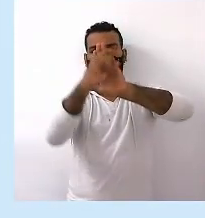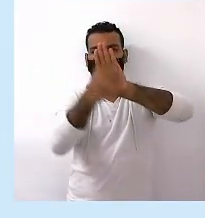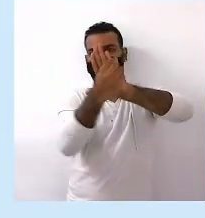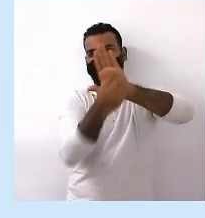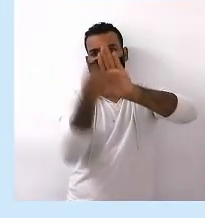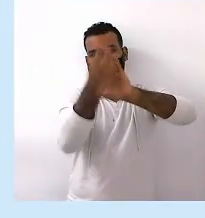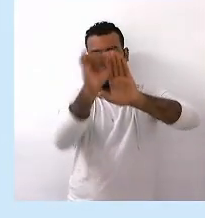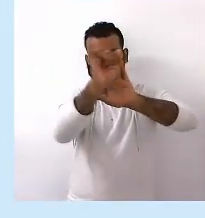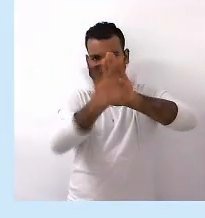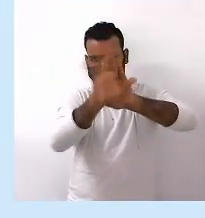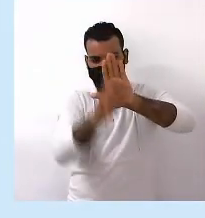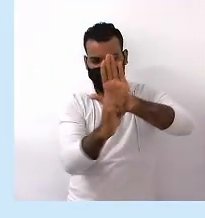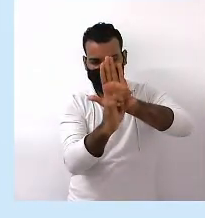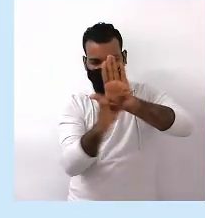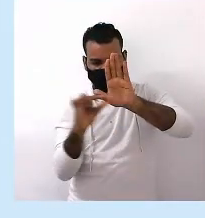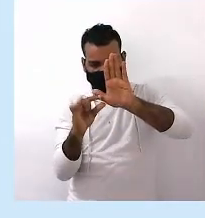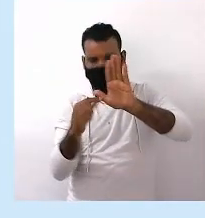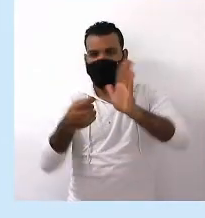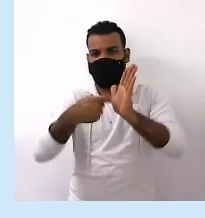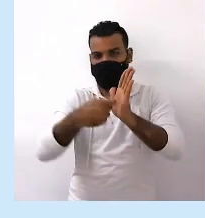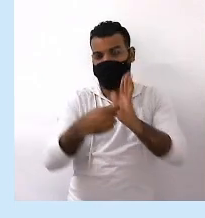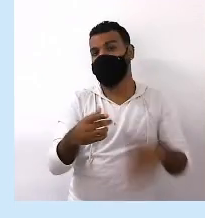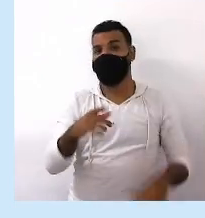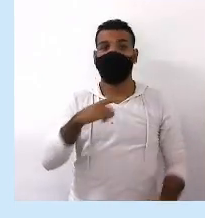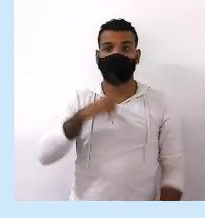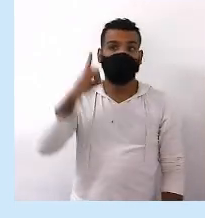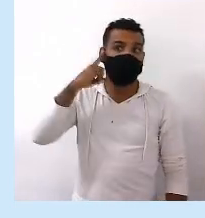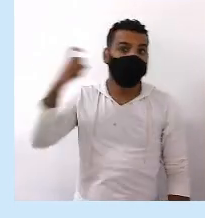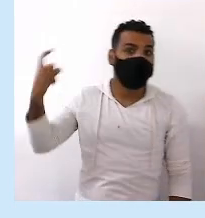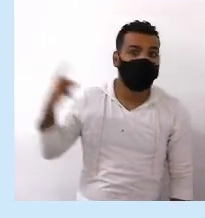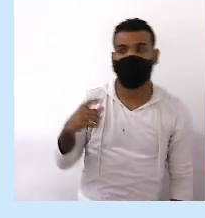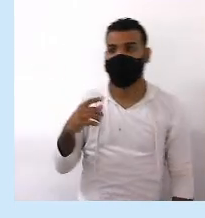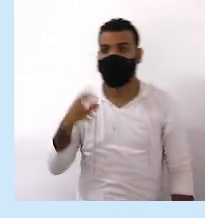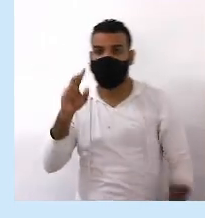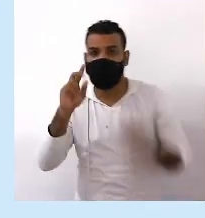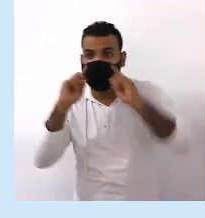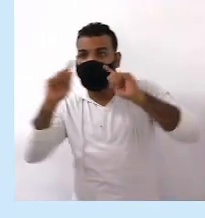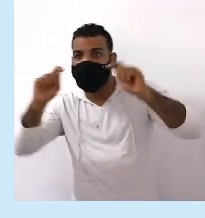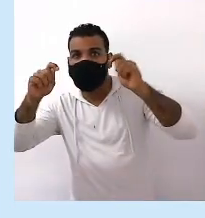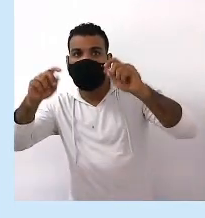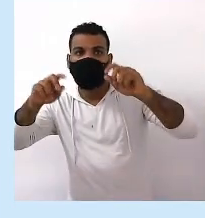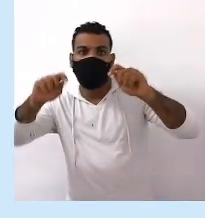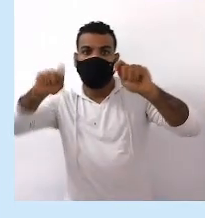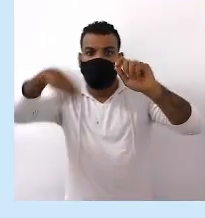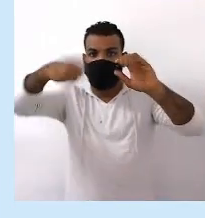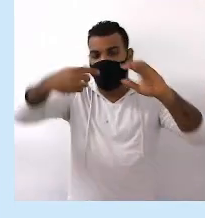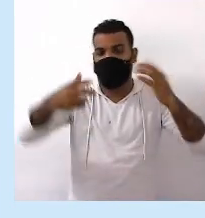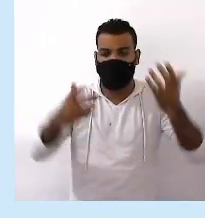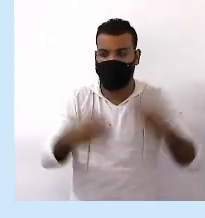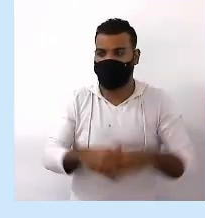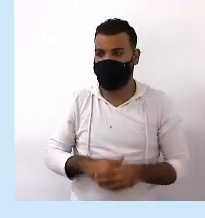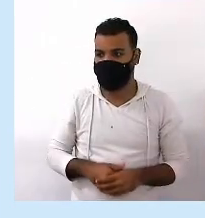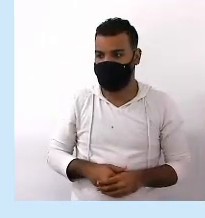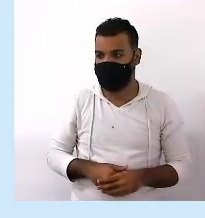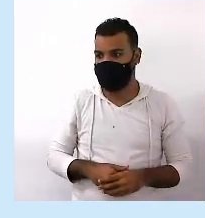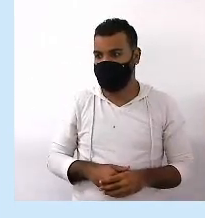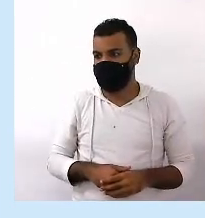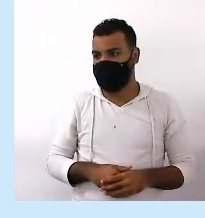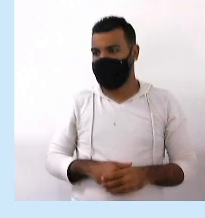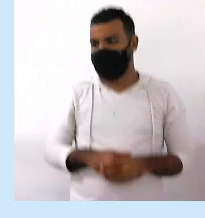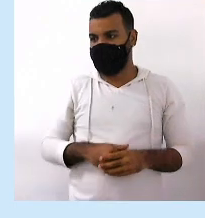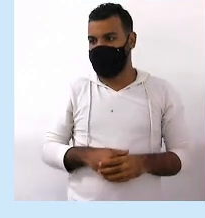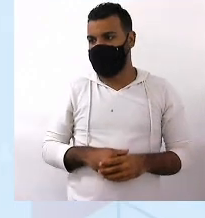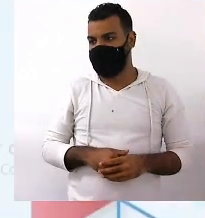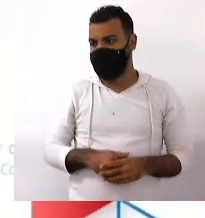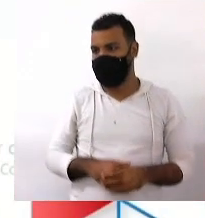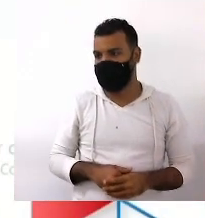apresentar um texto Com imagem Som Áudio Vídeo Enfim Diversificada Por isso Observa Aqui ó